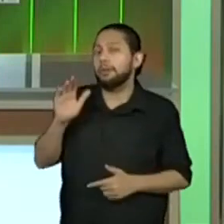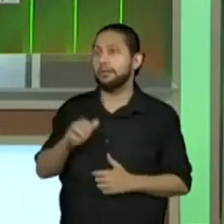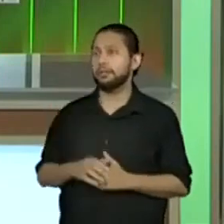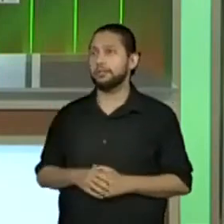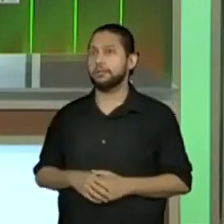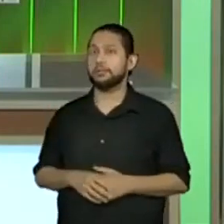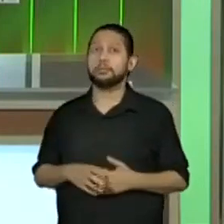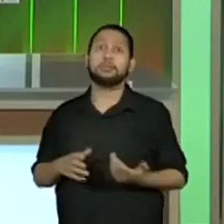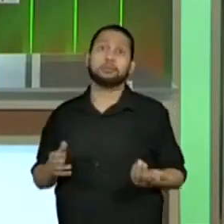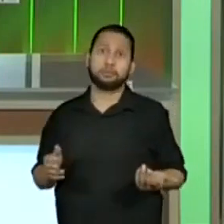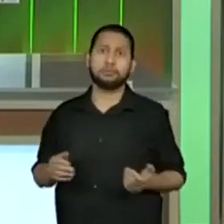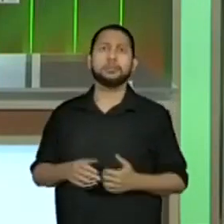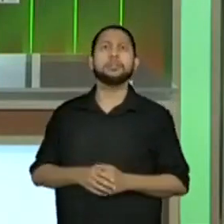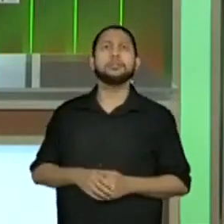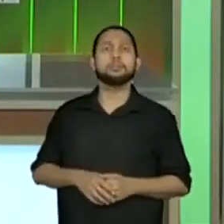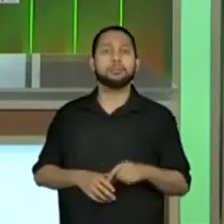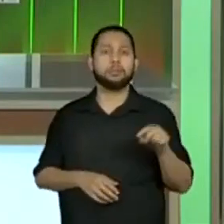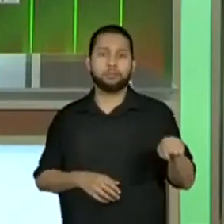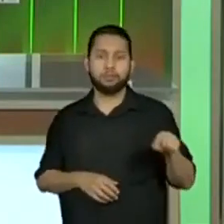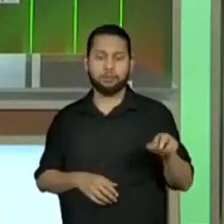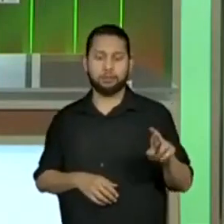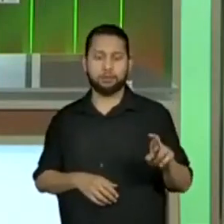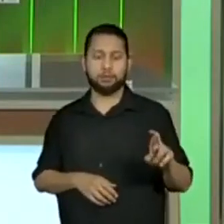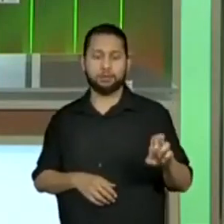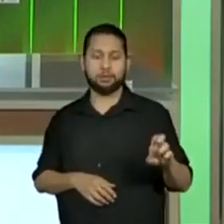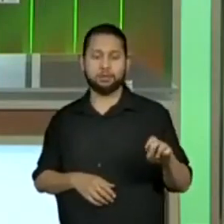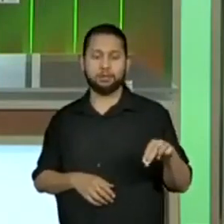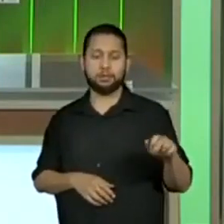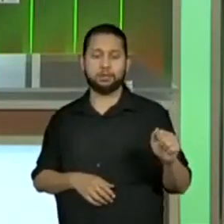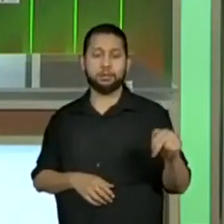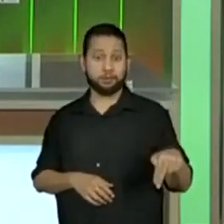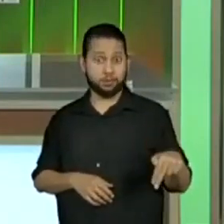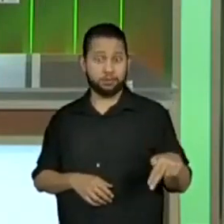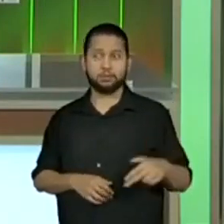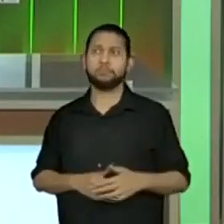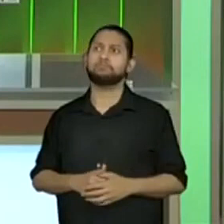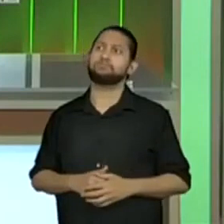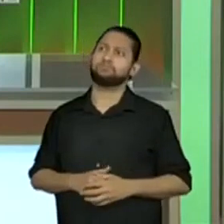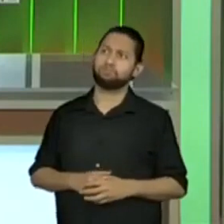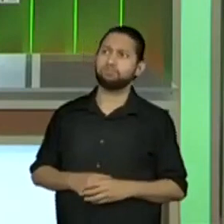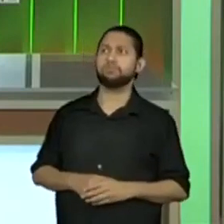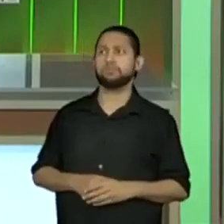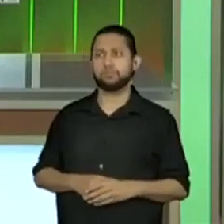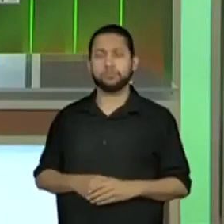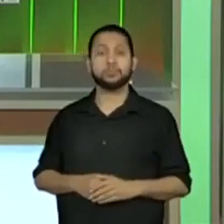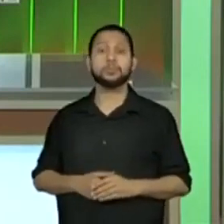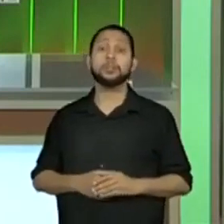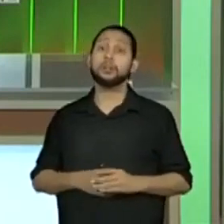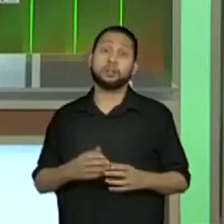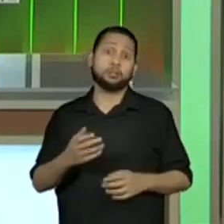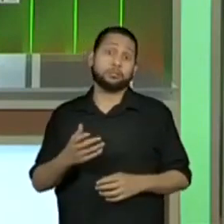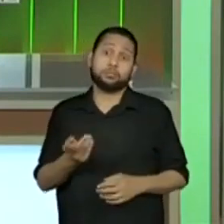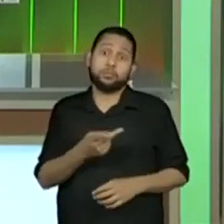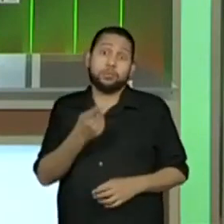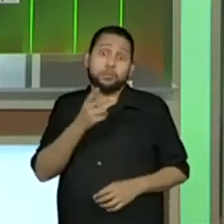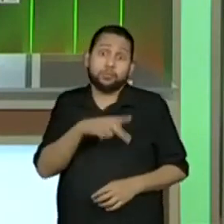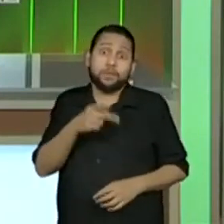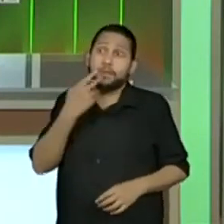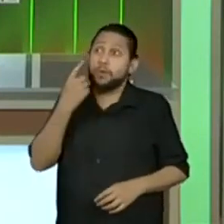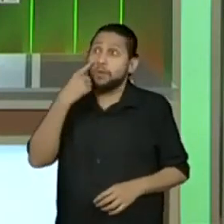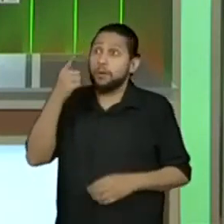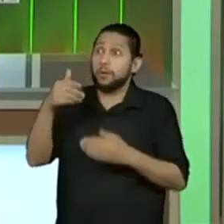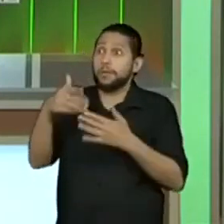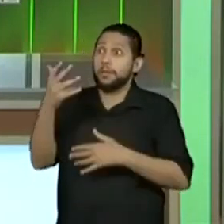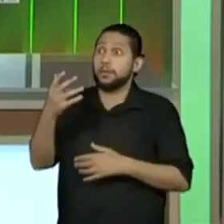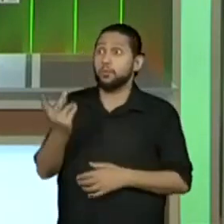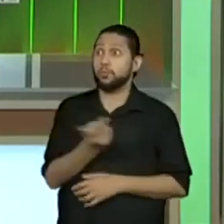Alguns apontaram que o Renan. Pro Roseli, a Pro Kate diz que os dois. O